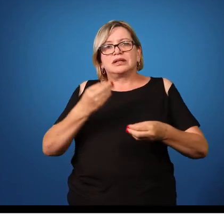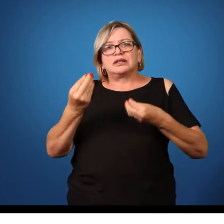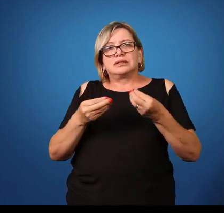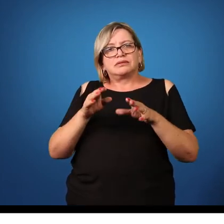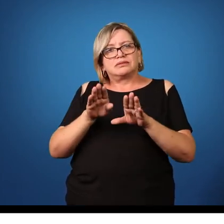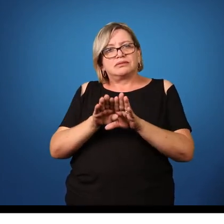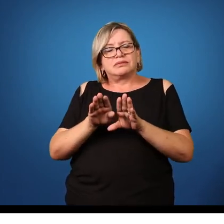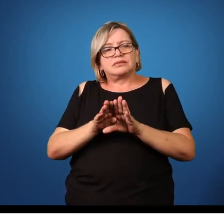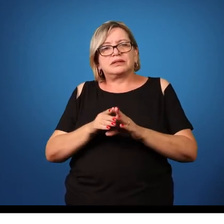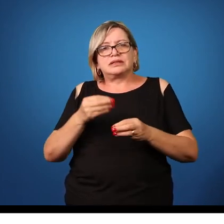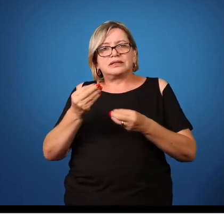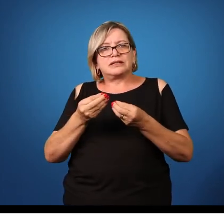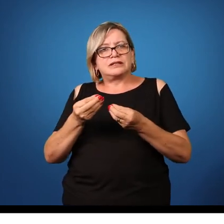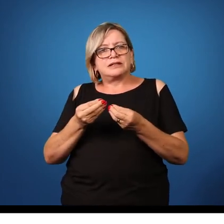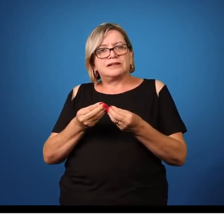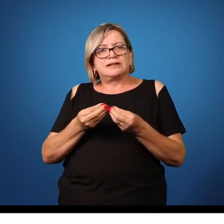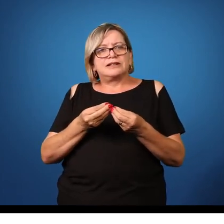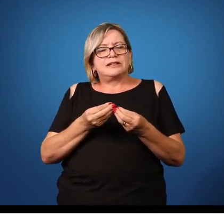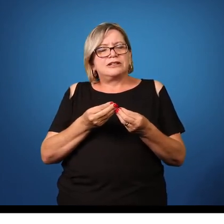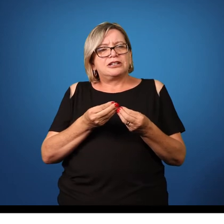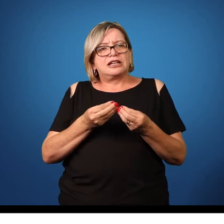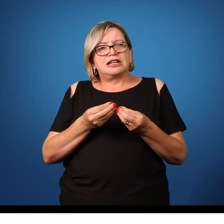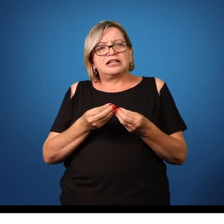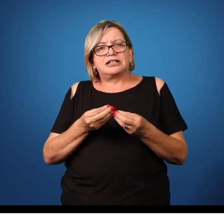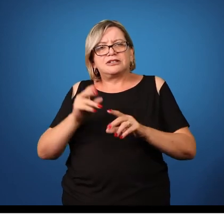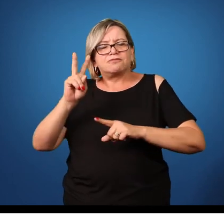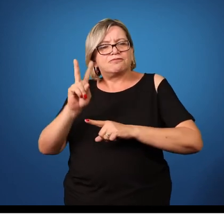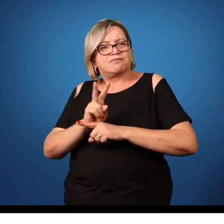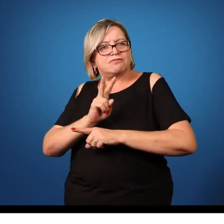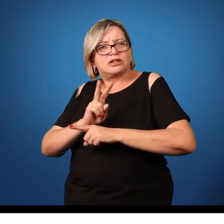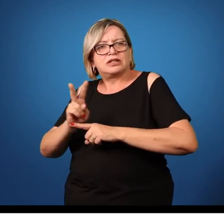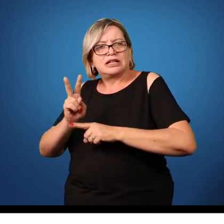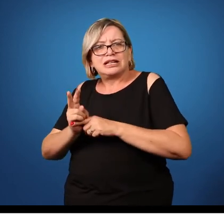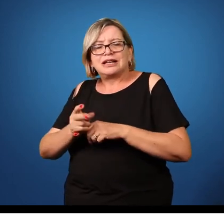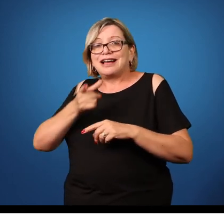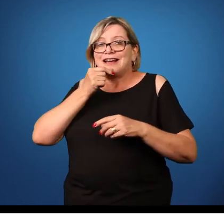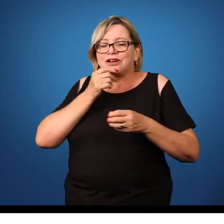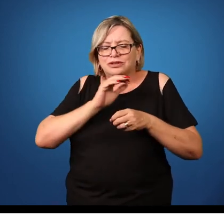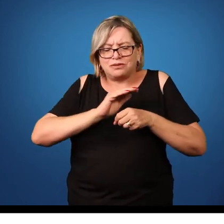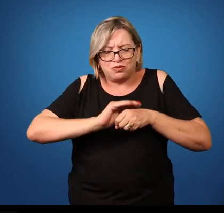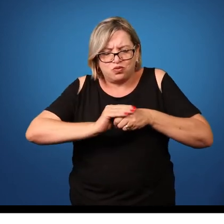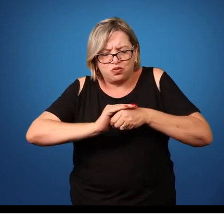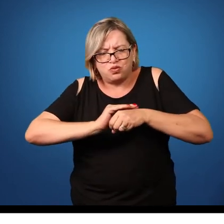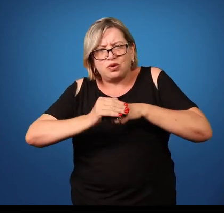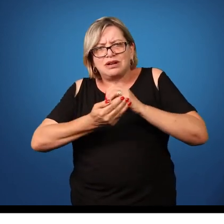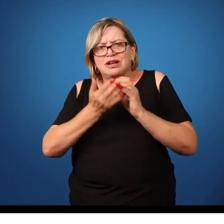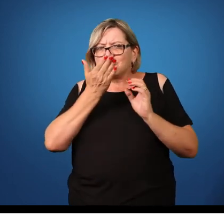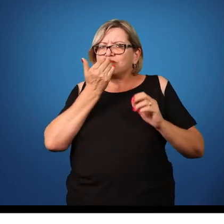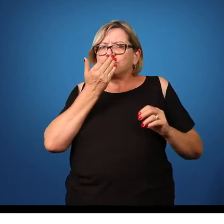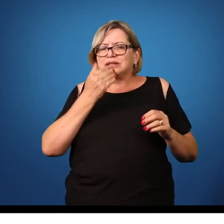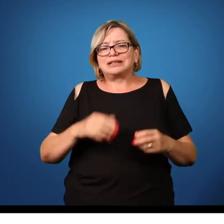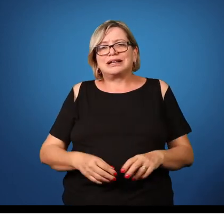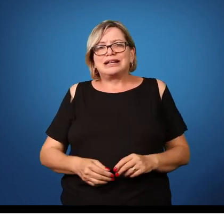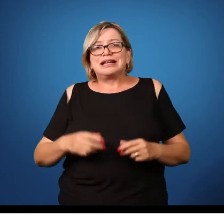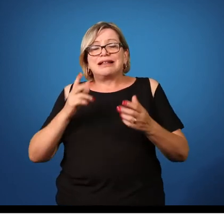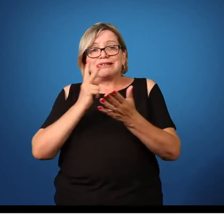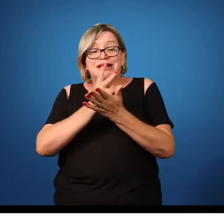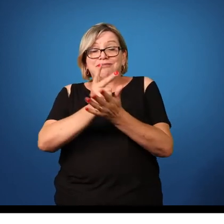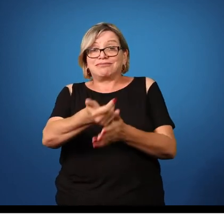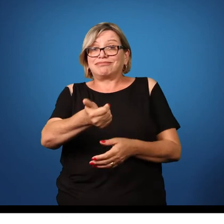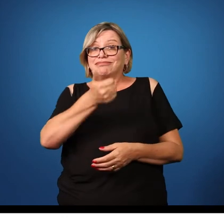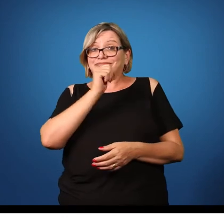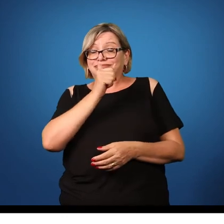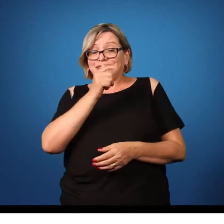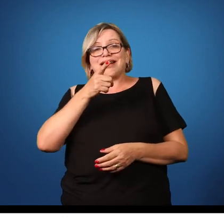a profilaxia é uma medida de cuidado é lavar bem os alimentos saber a procedência a água tratada